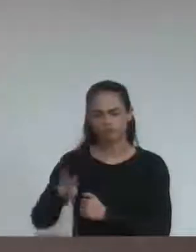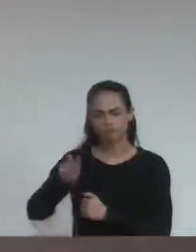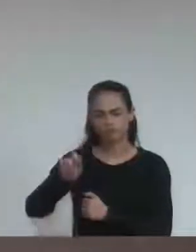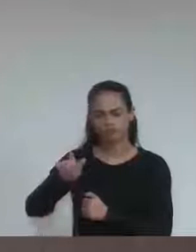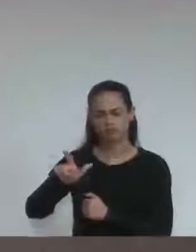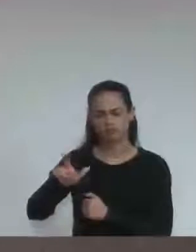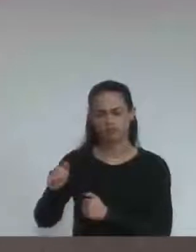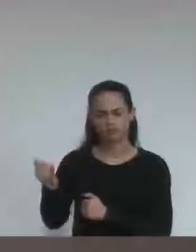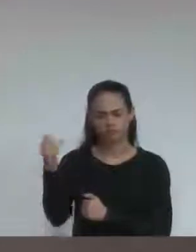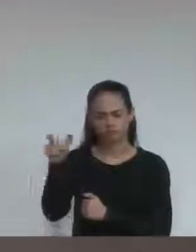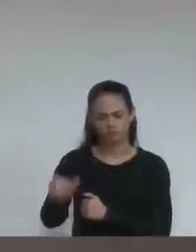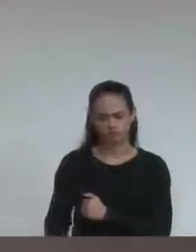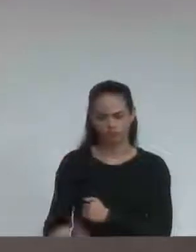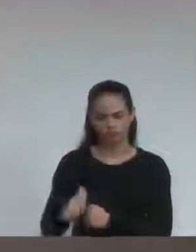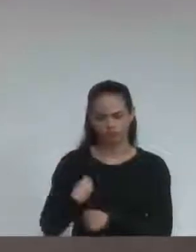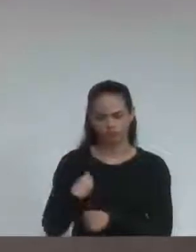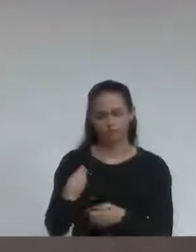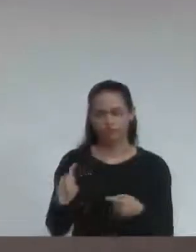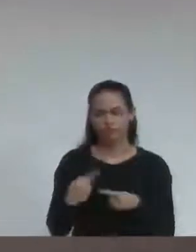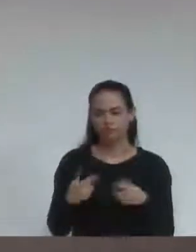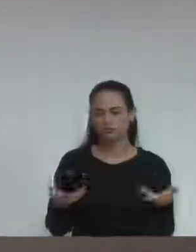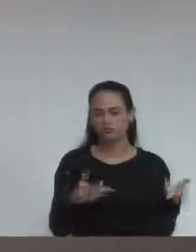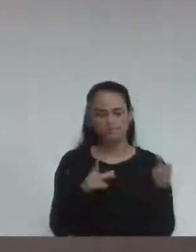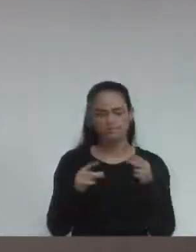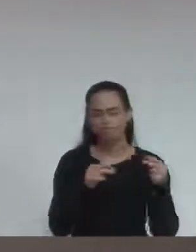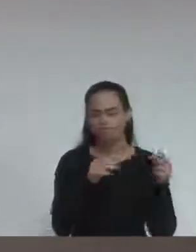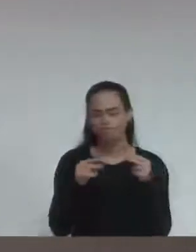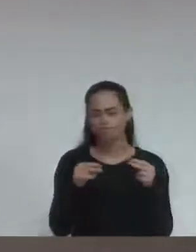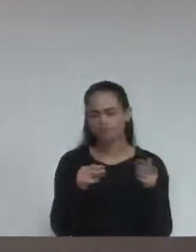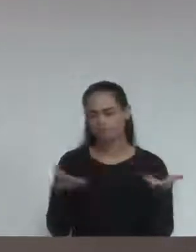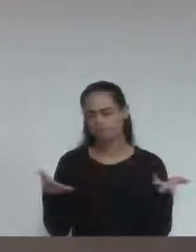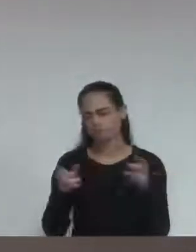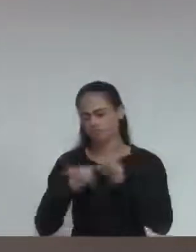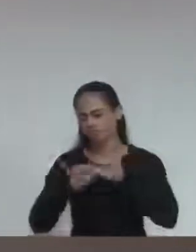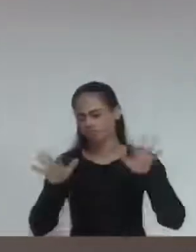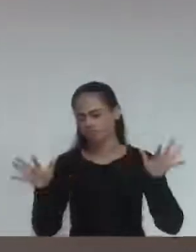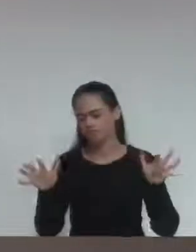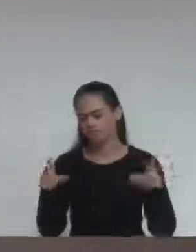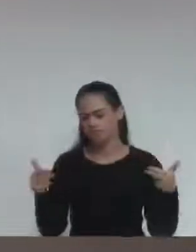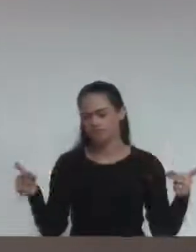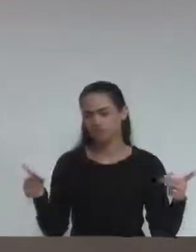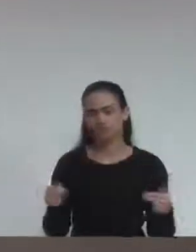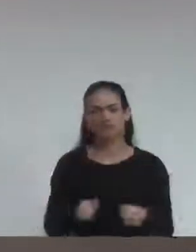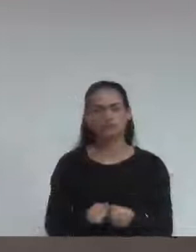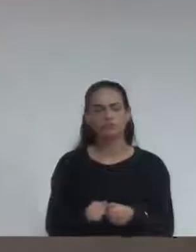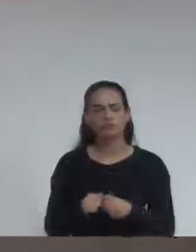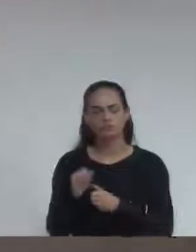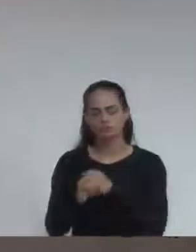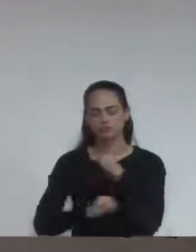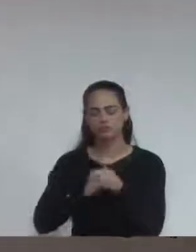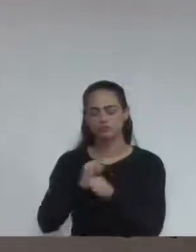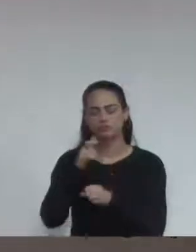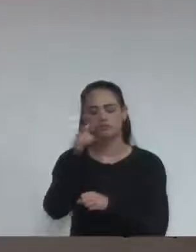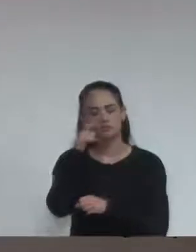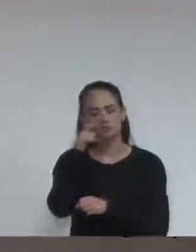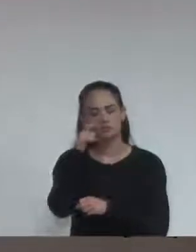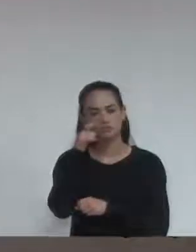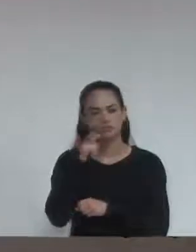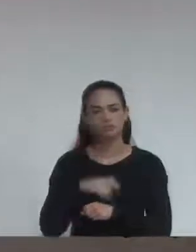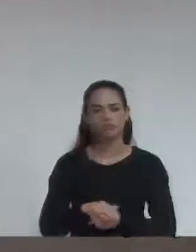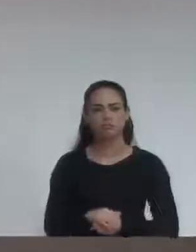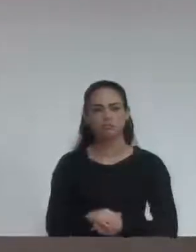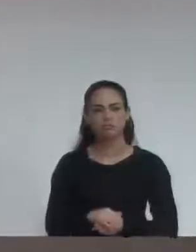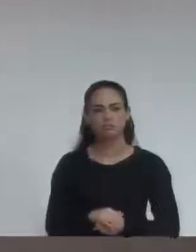polêmica e nós vamos falar um pouquinho sobre o acontecido. Internautas, enfim, nosso amigo